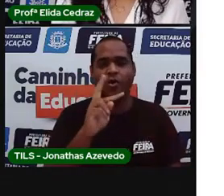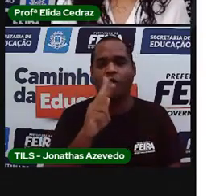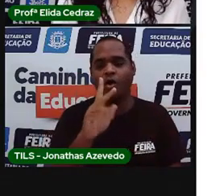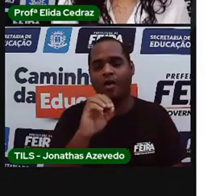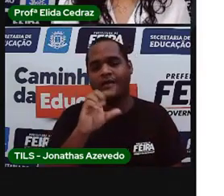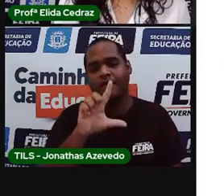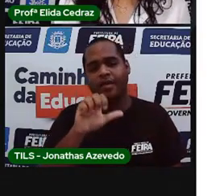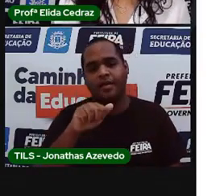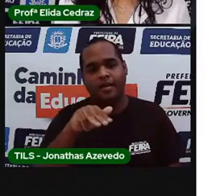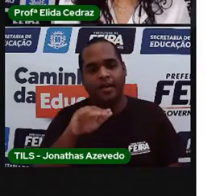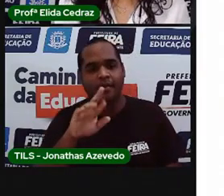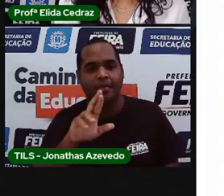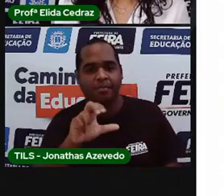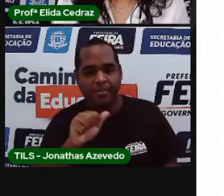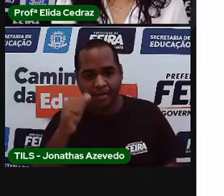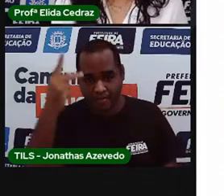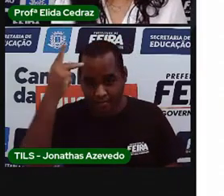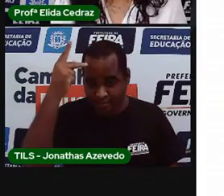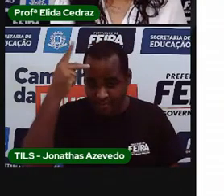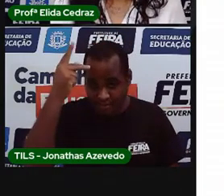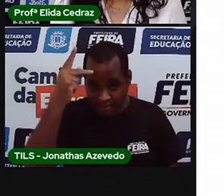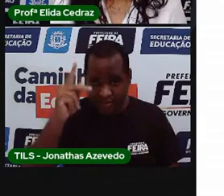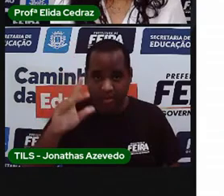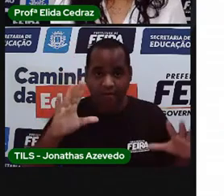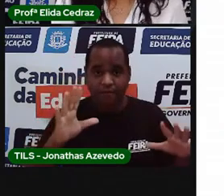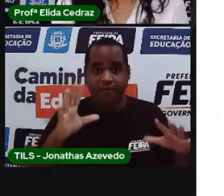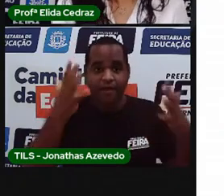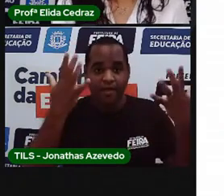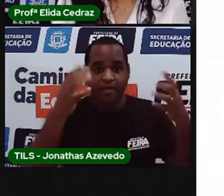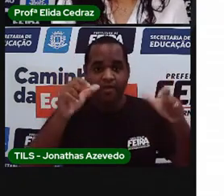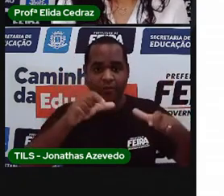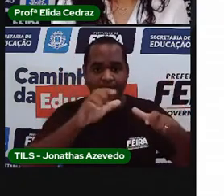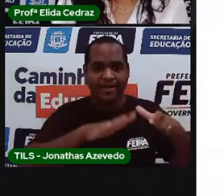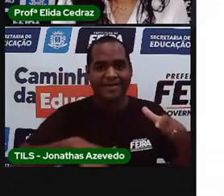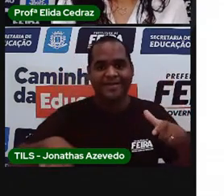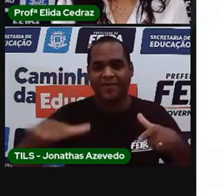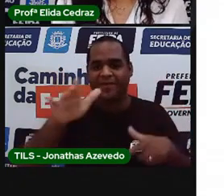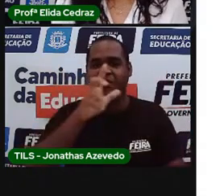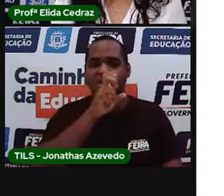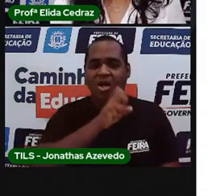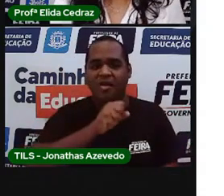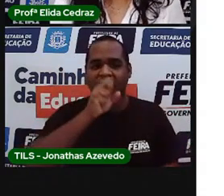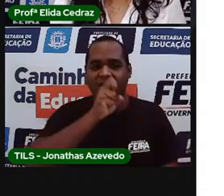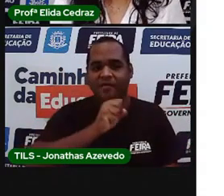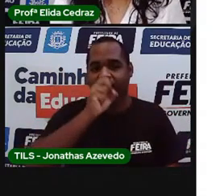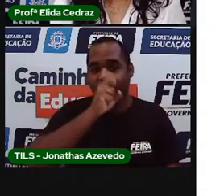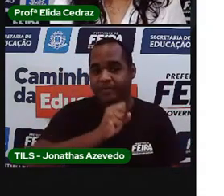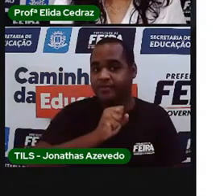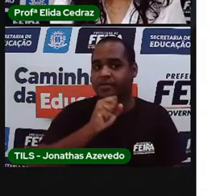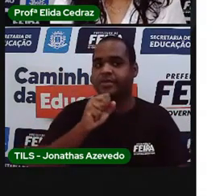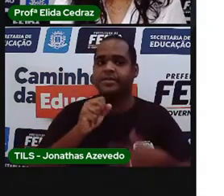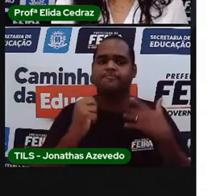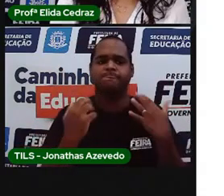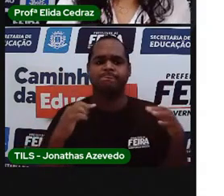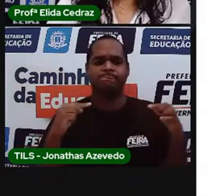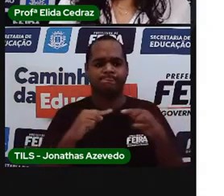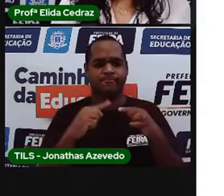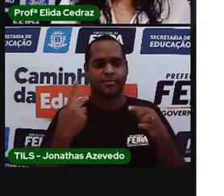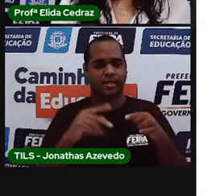Elas estão festejando as tradições holandesas, a cultura do seu povo.